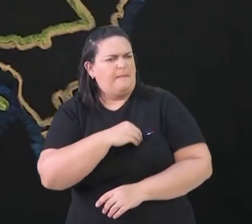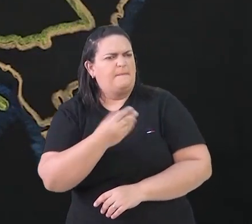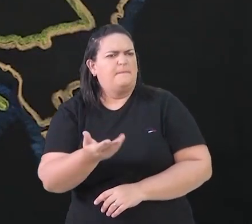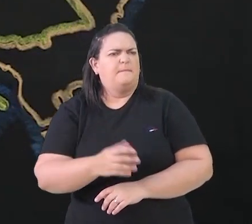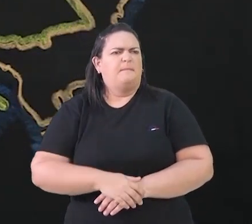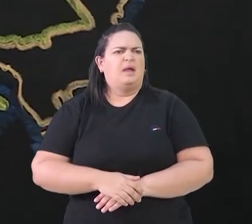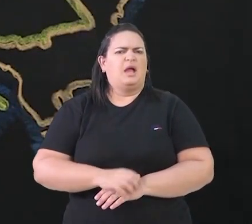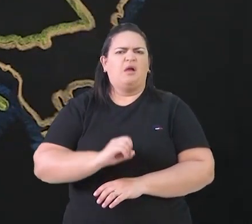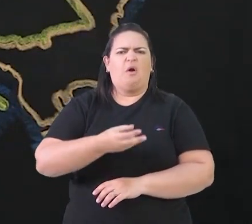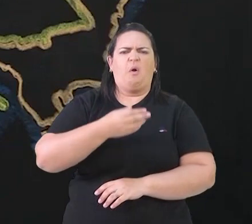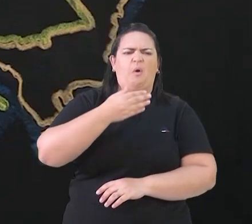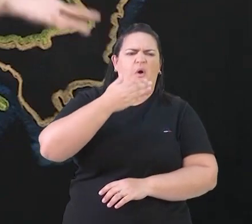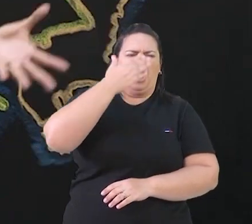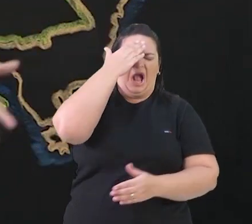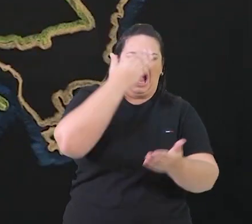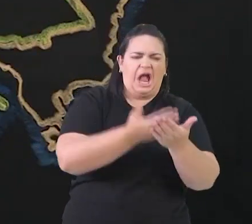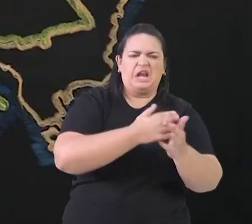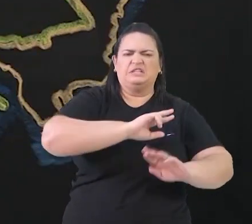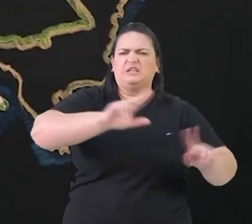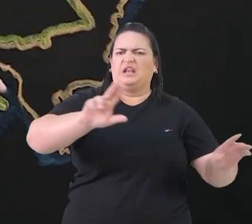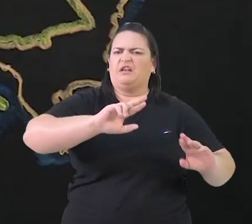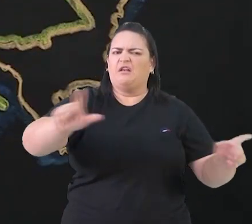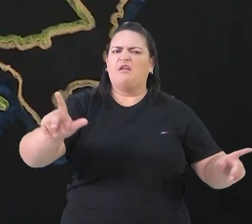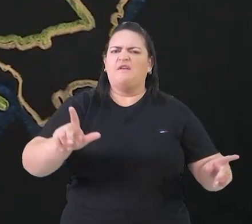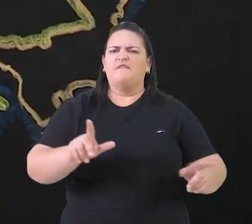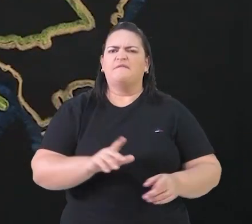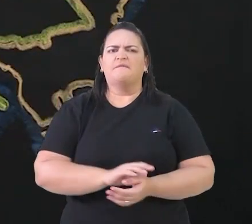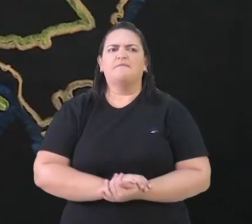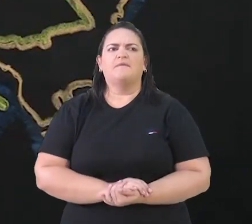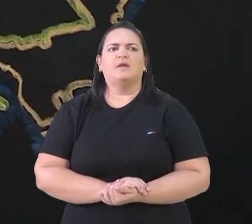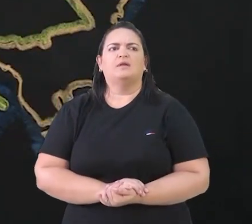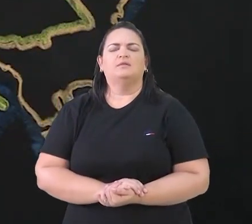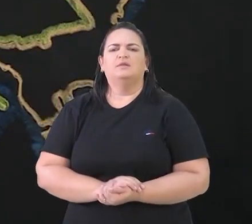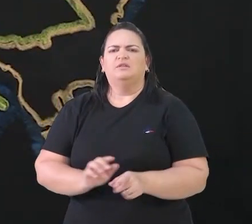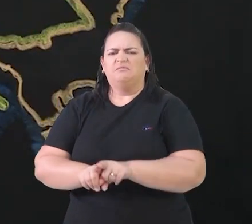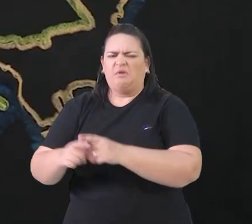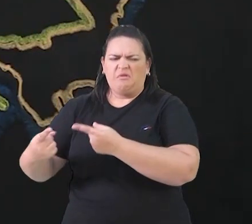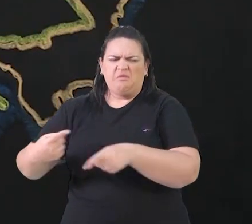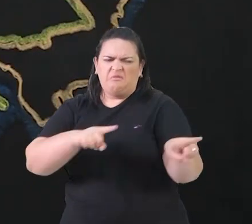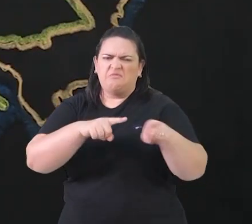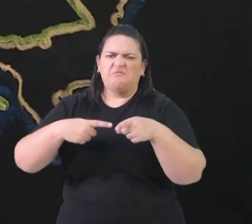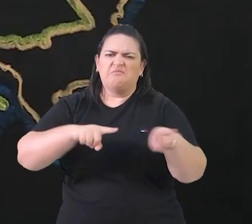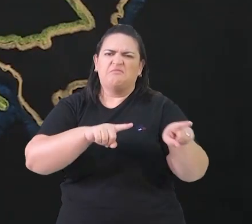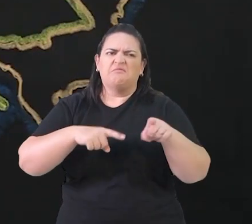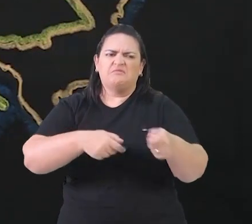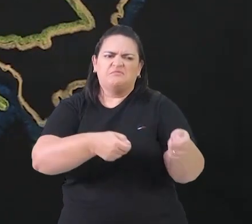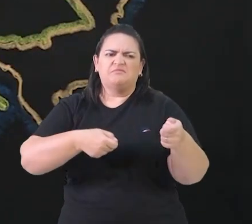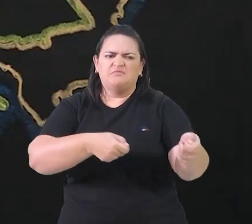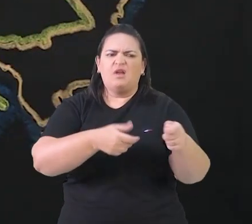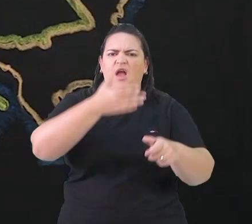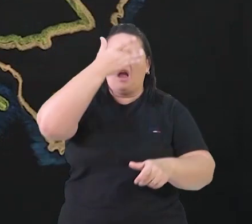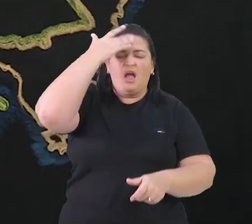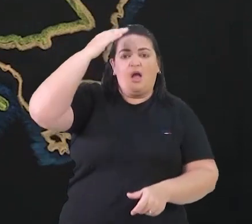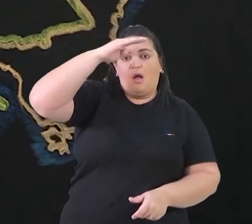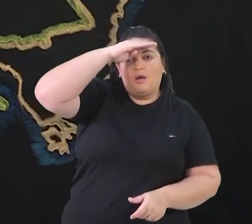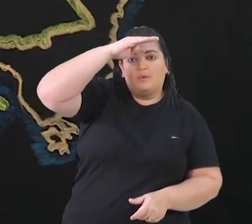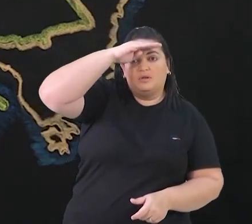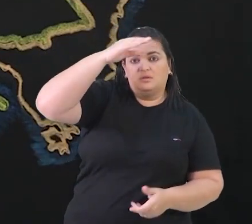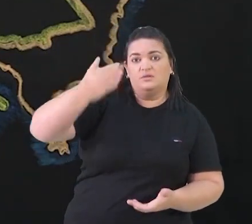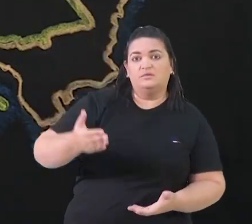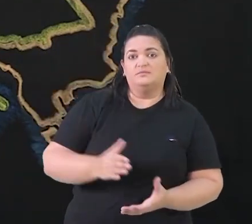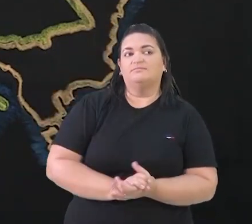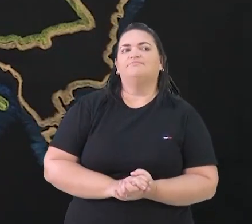tinham crenças divinas muito diferentes da Igreja Católica, também perseguia os protestantes. Esse